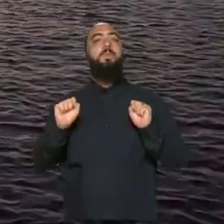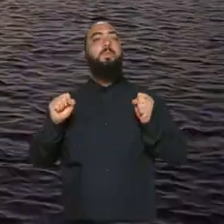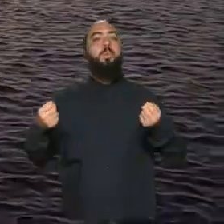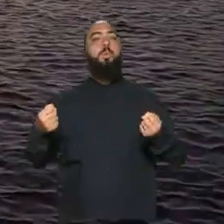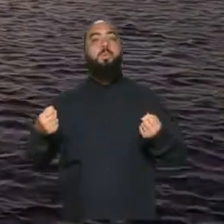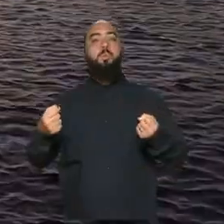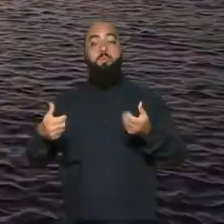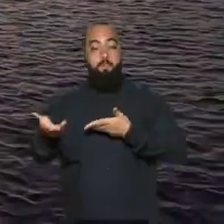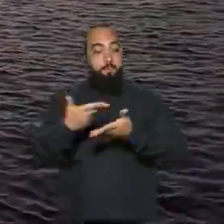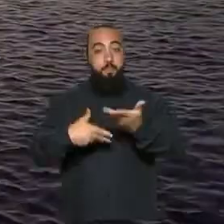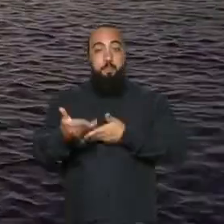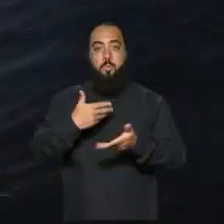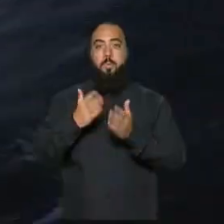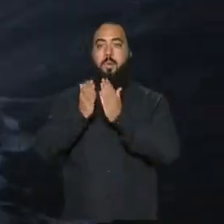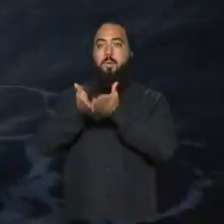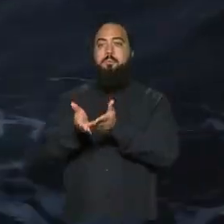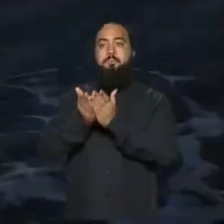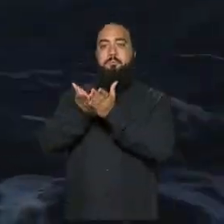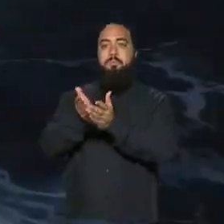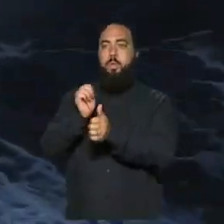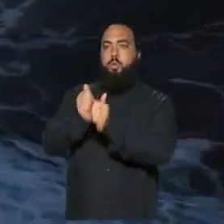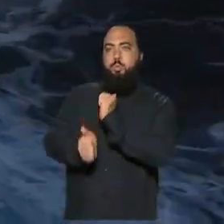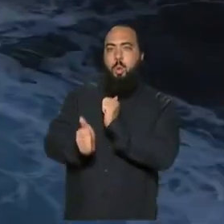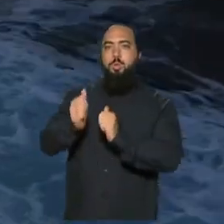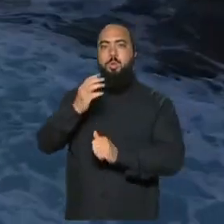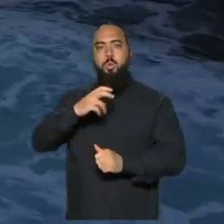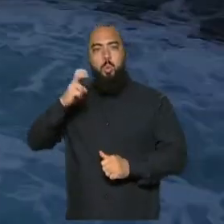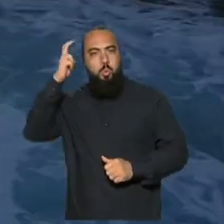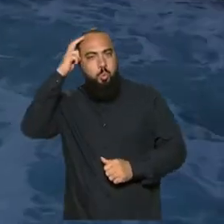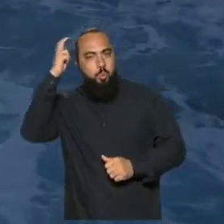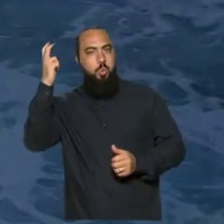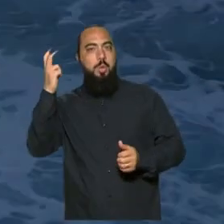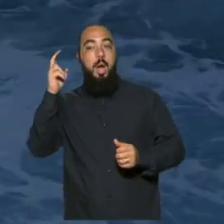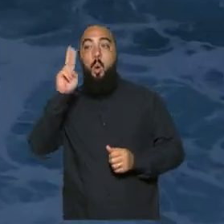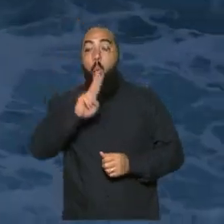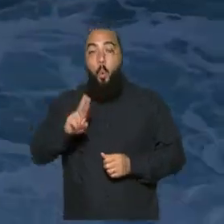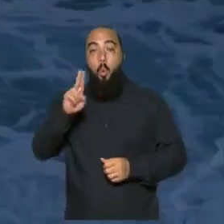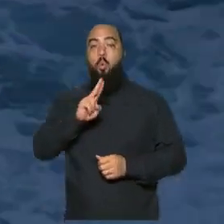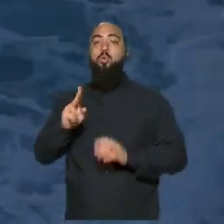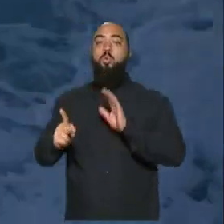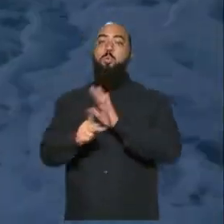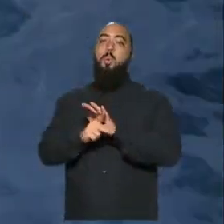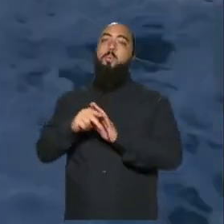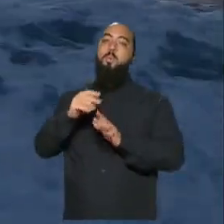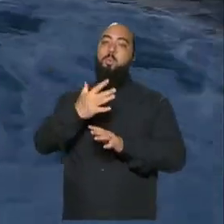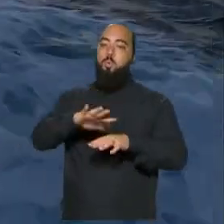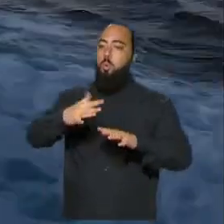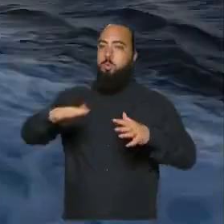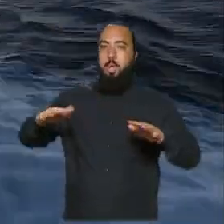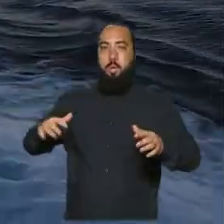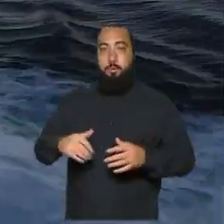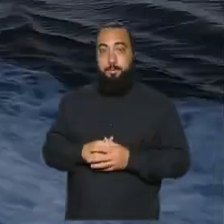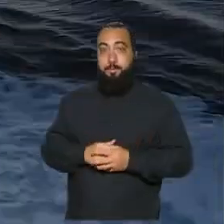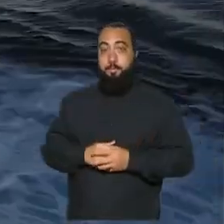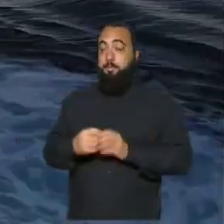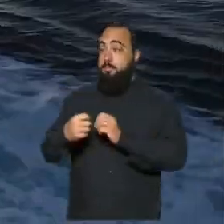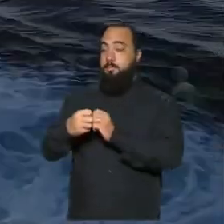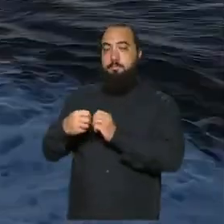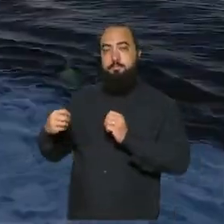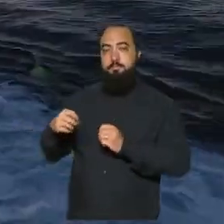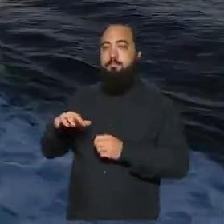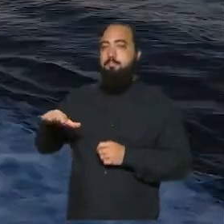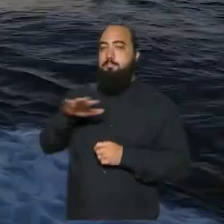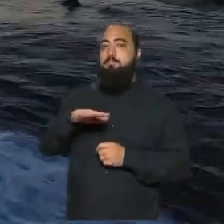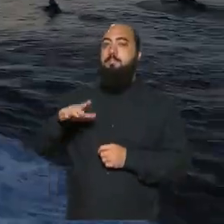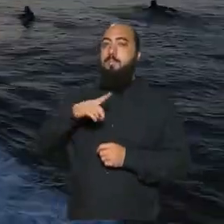essa nossa relação de navegação, esporte, cultura, uso do oceano, a relação das cidades costeiras que vivem com o